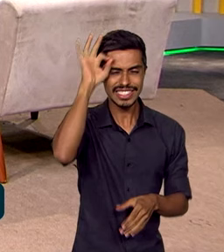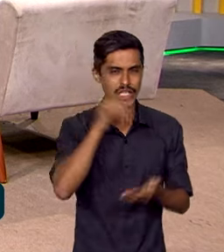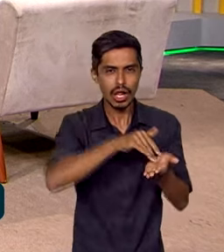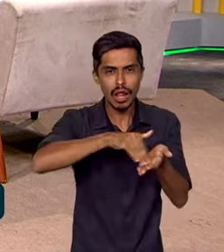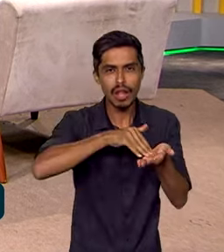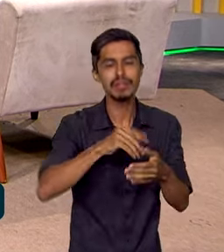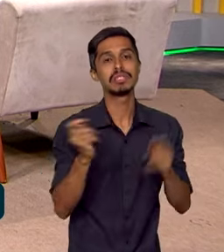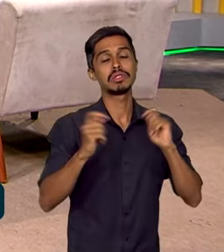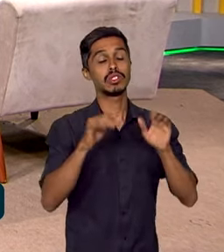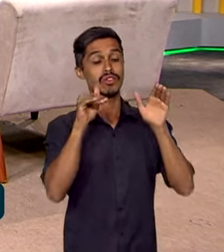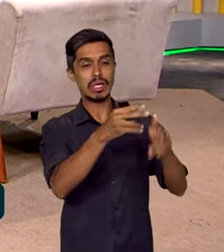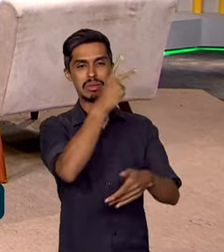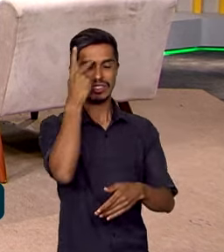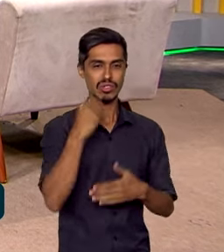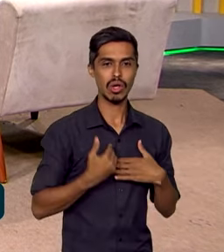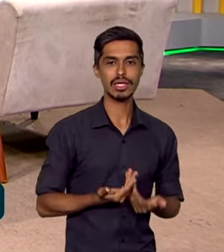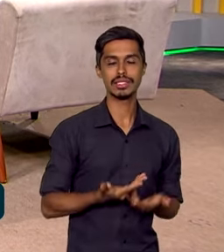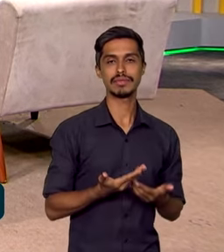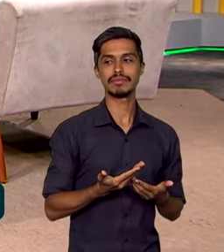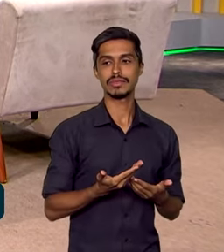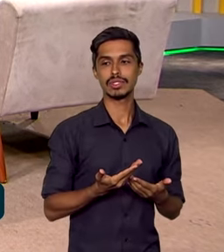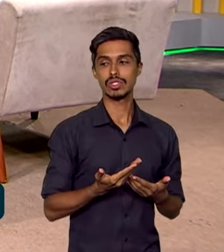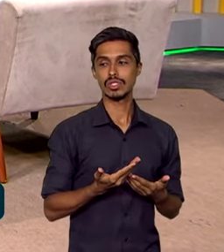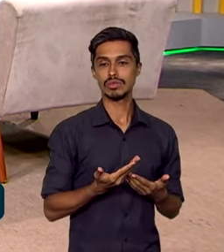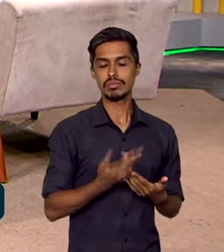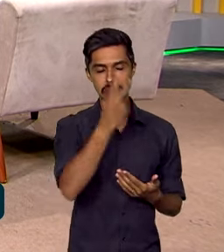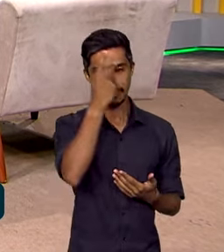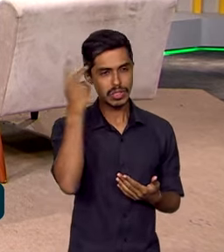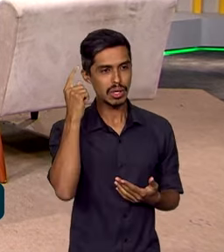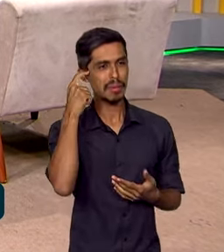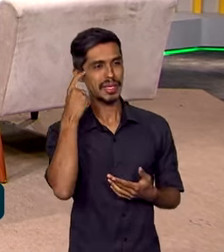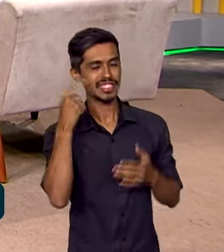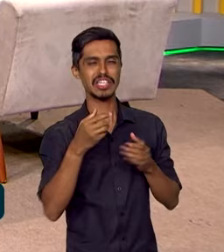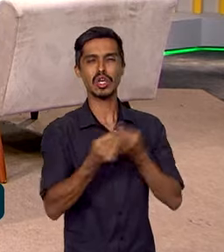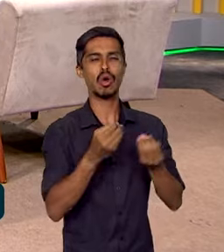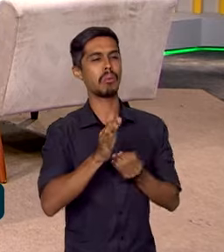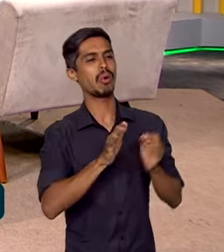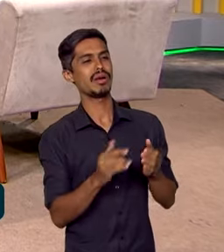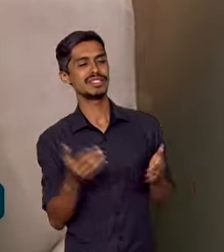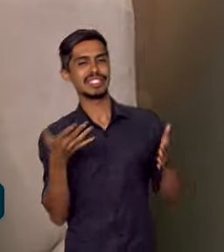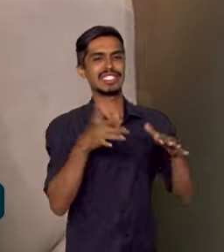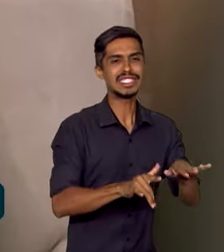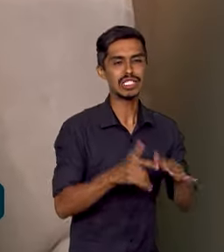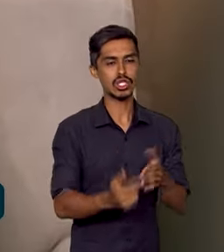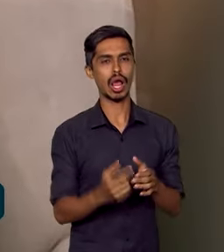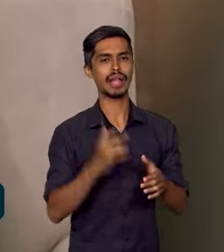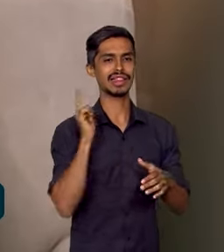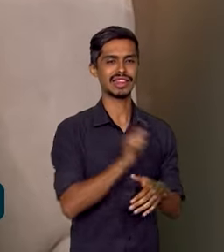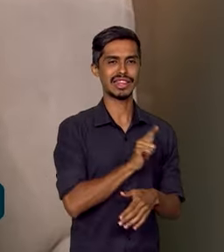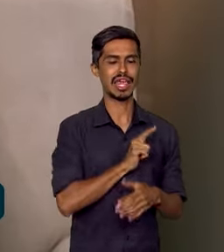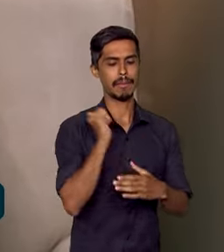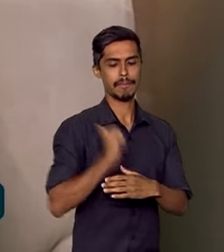específica, não apenas no sentido de pensar o acesso dessa população a bolsas e a recursos,